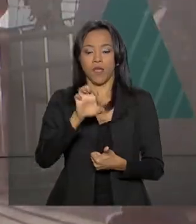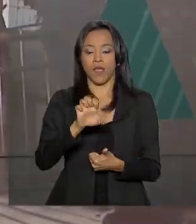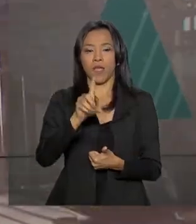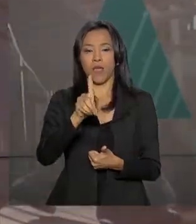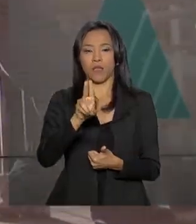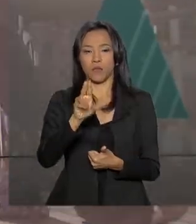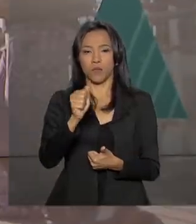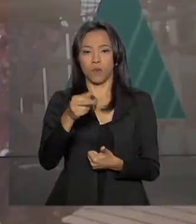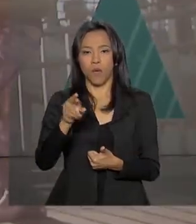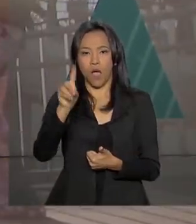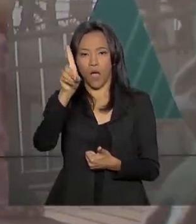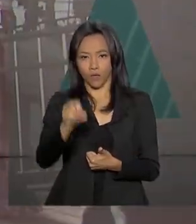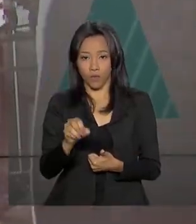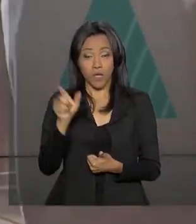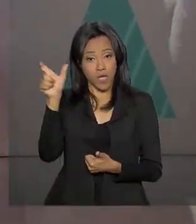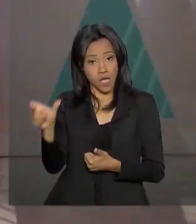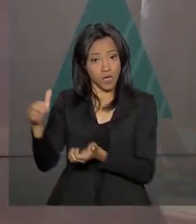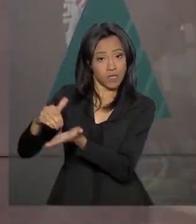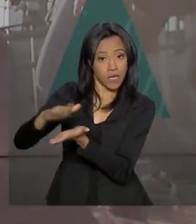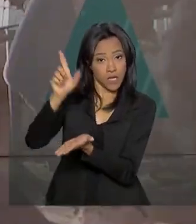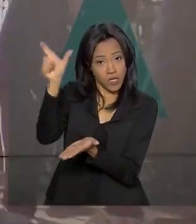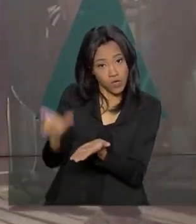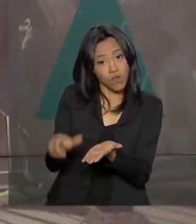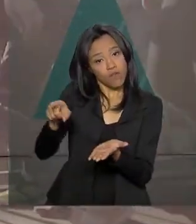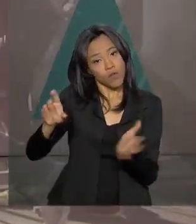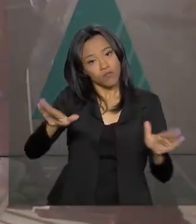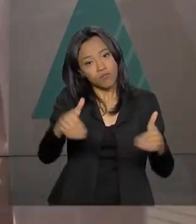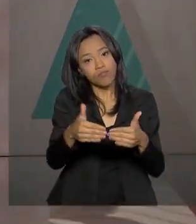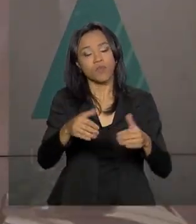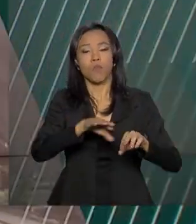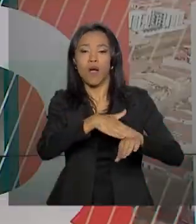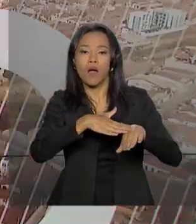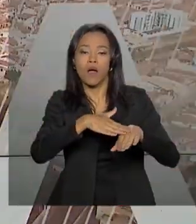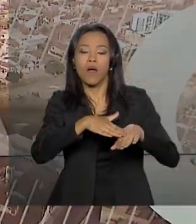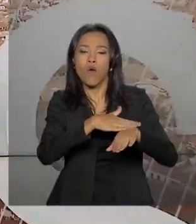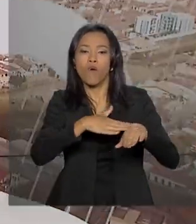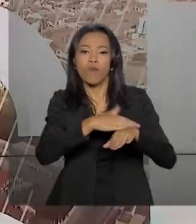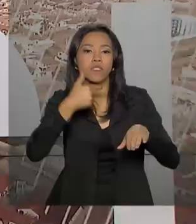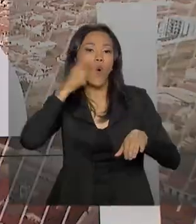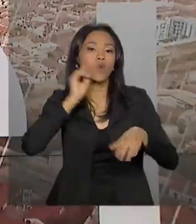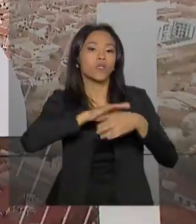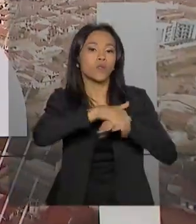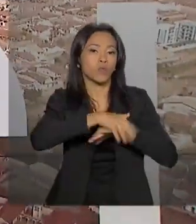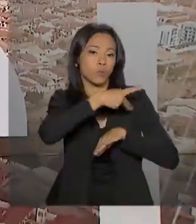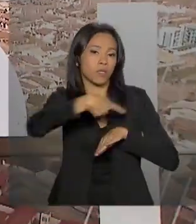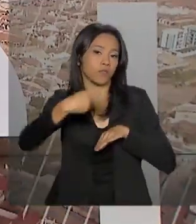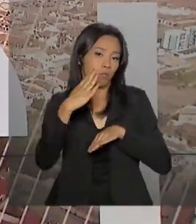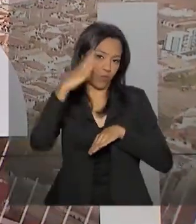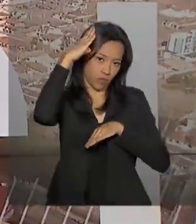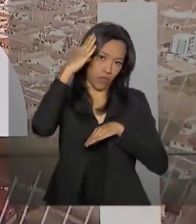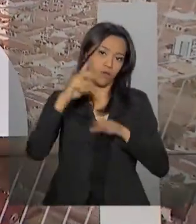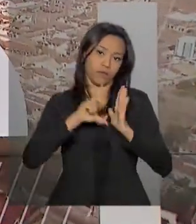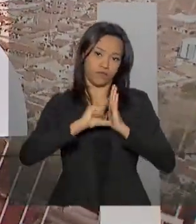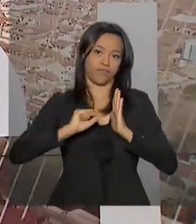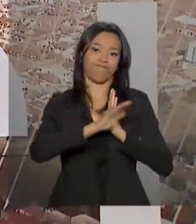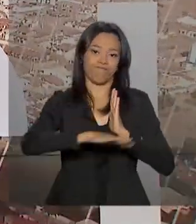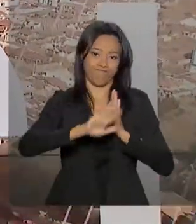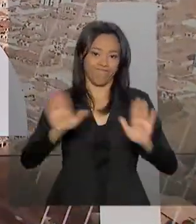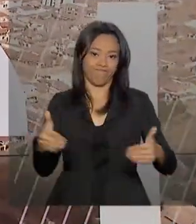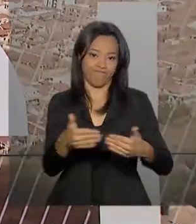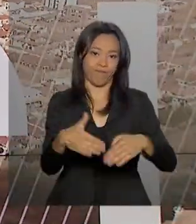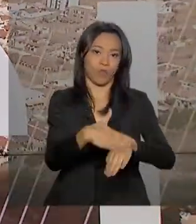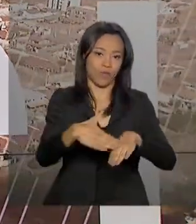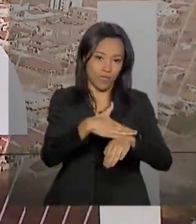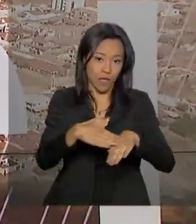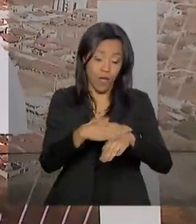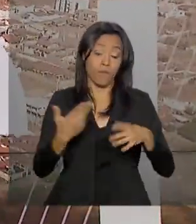ministro Santos Cruz foi definida em uma reunião dele com o presidente Jair Bolsonaro ontem no Palácio do Planalto. Em nota, o porta-voz do